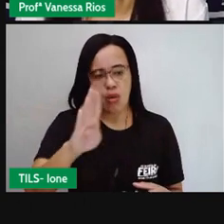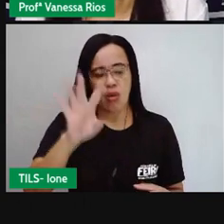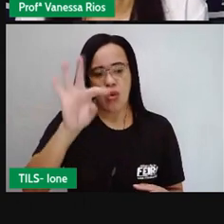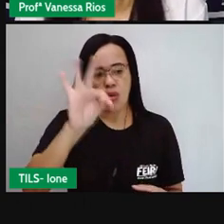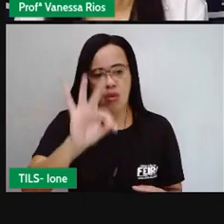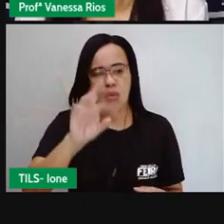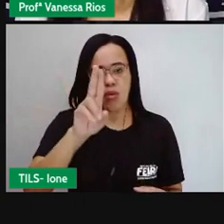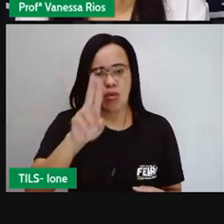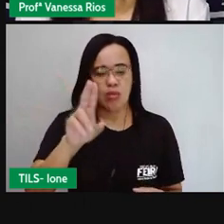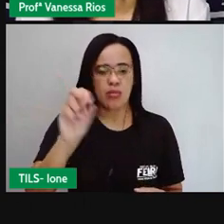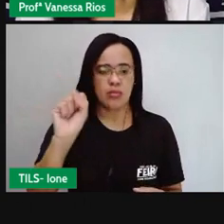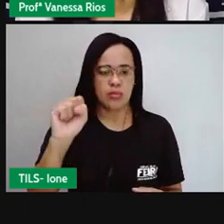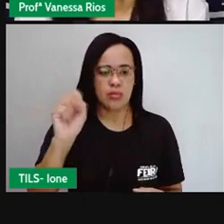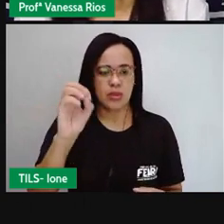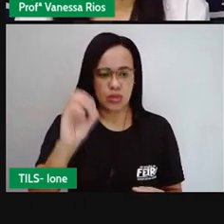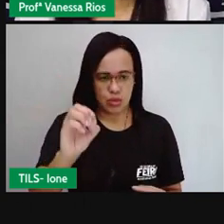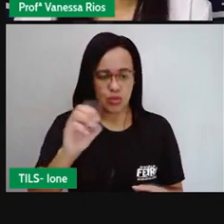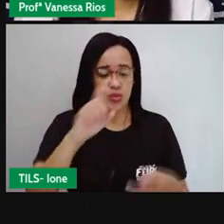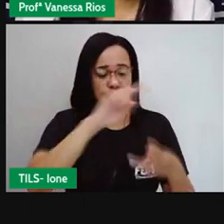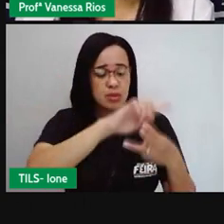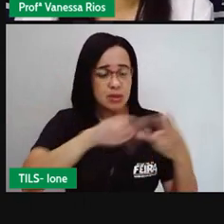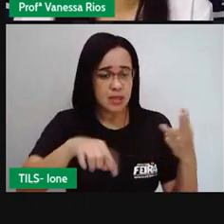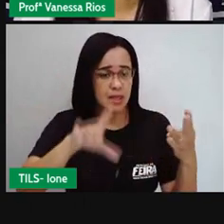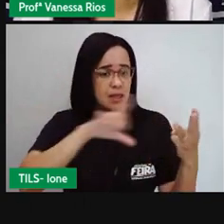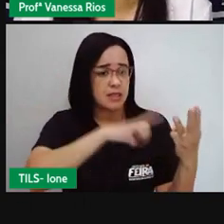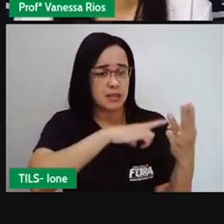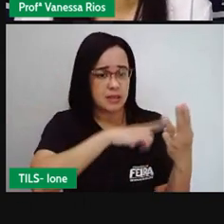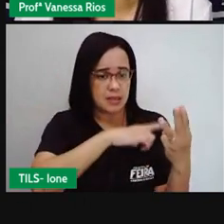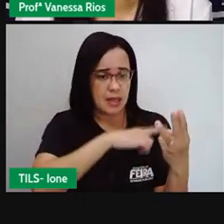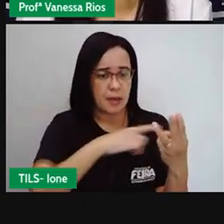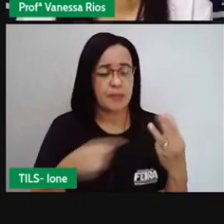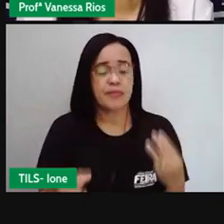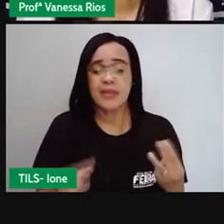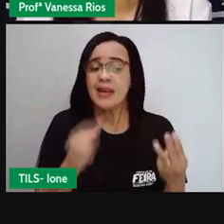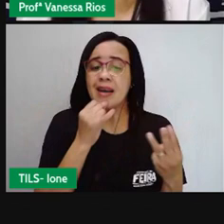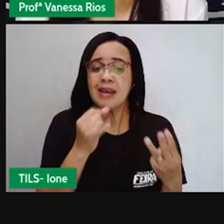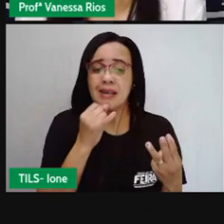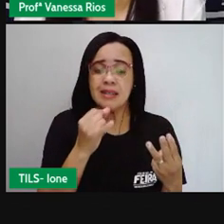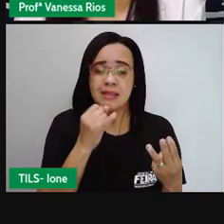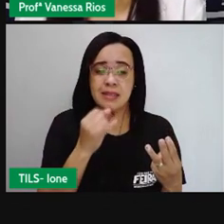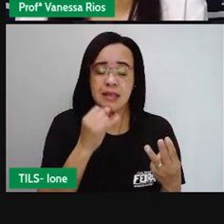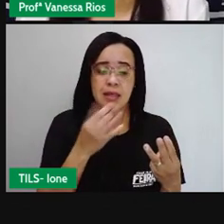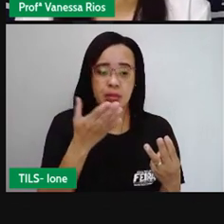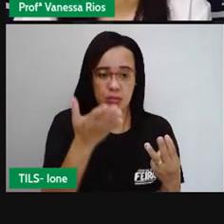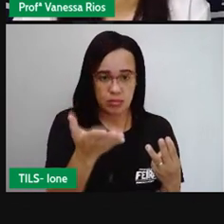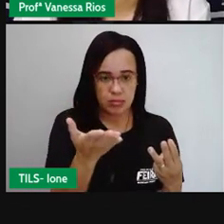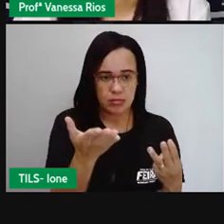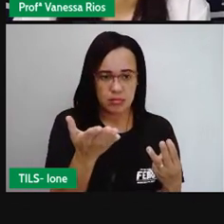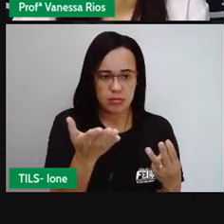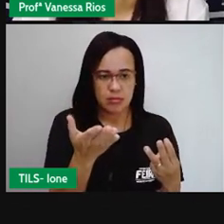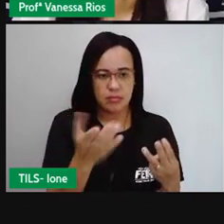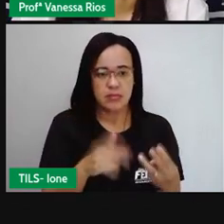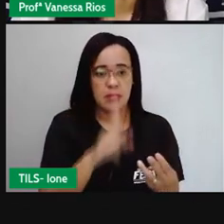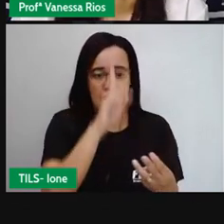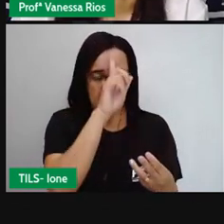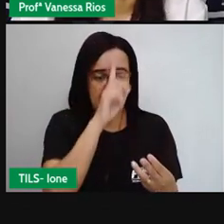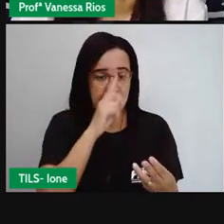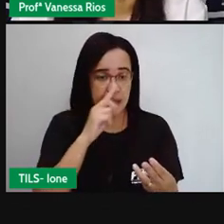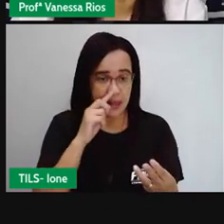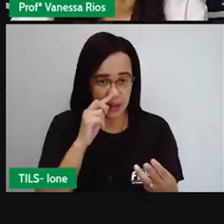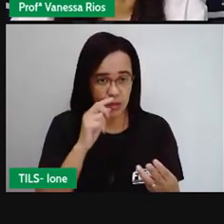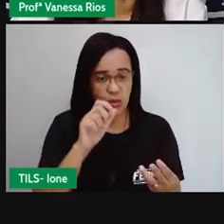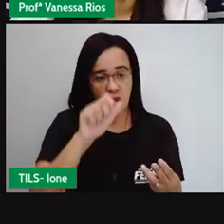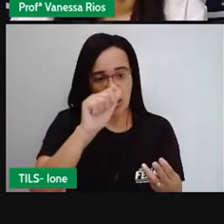também o ângulo obtuso. E a Pró trouxe aqui os exemplos pra gente observar. Então, ó, o ângulo